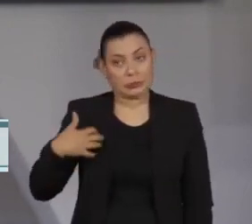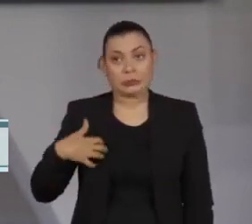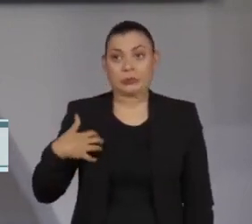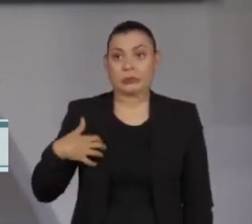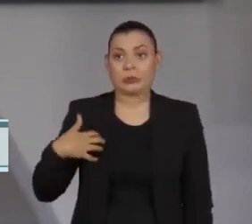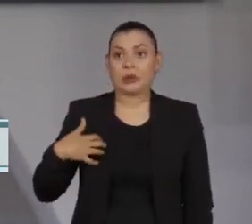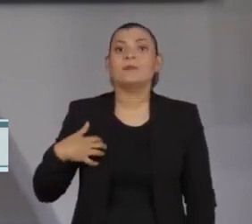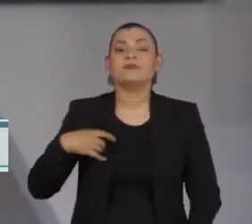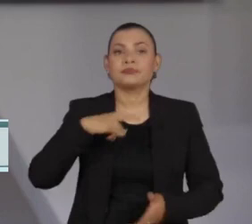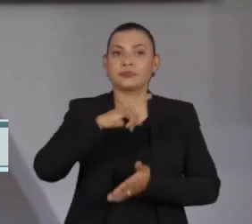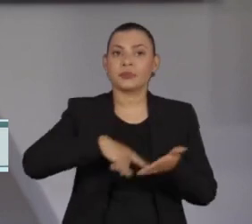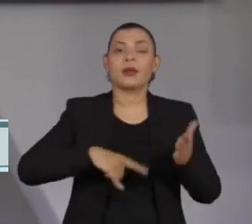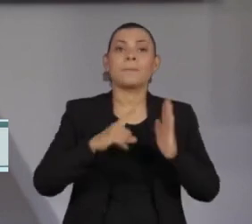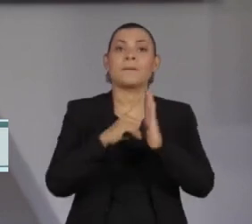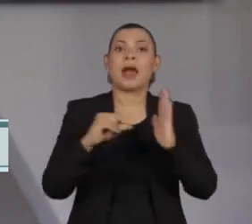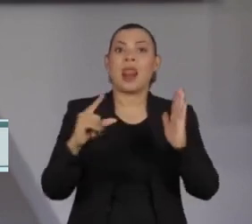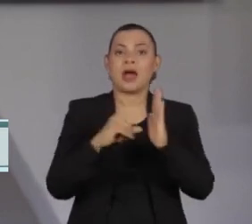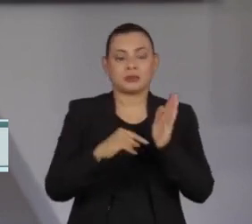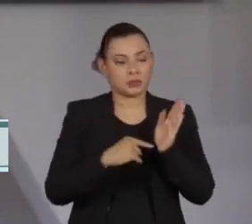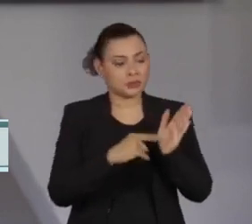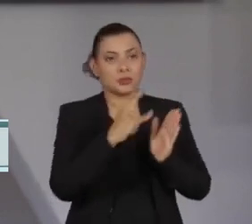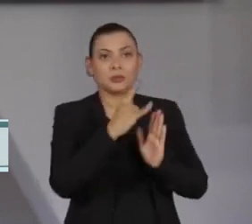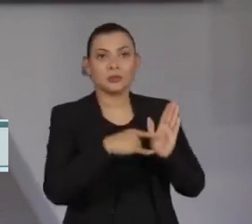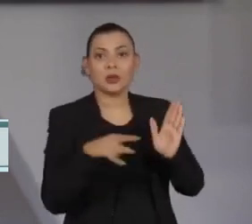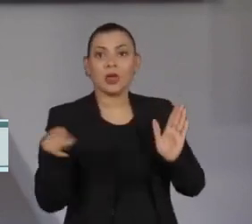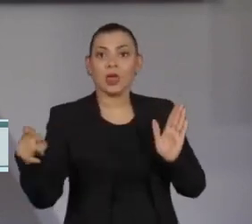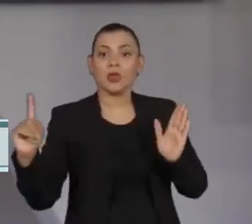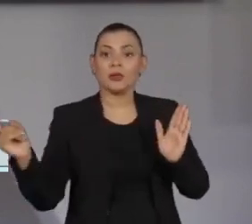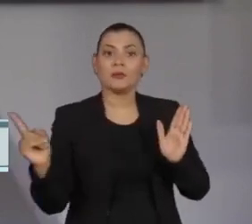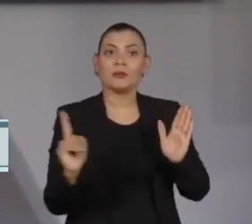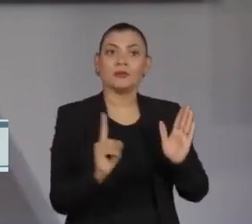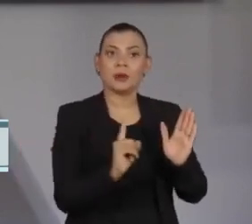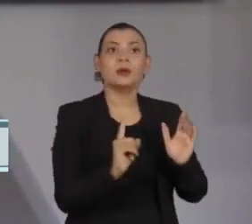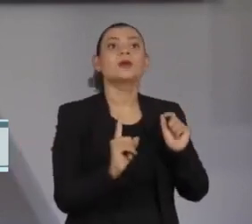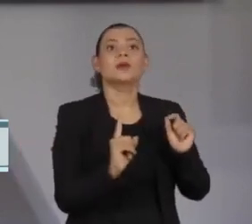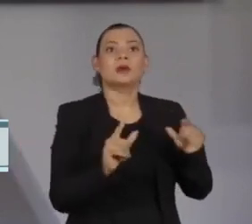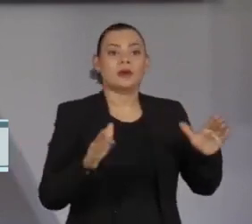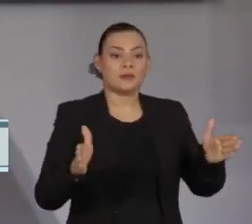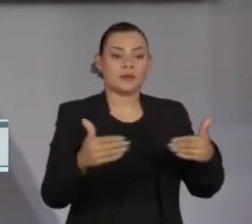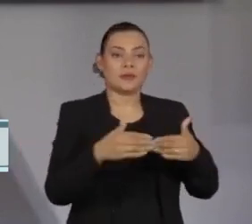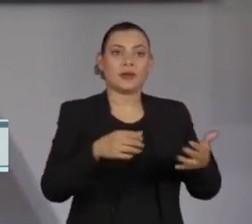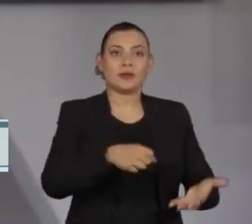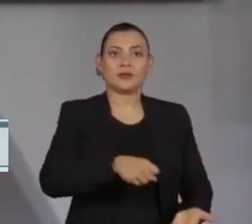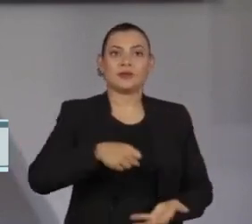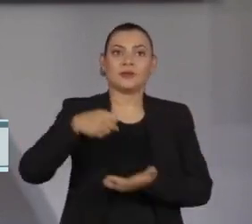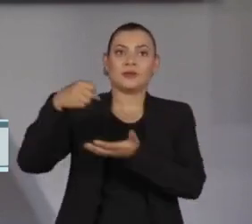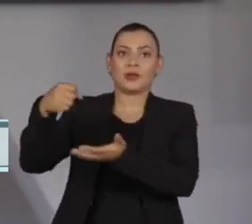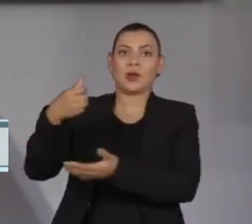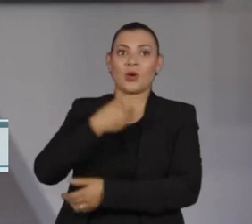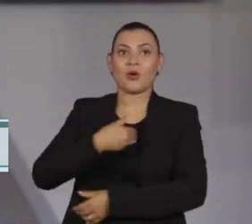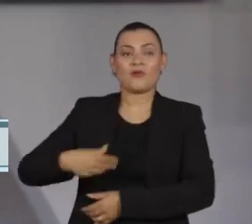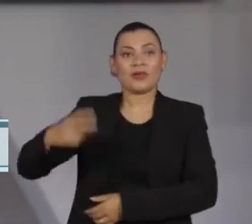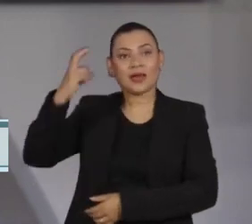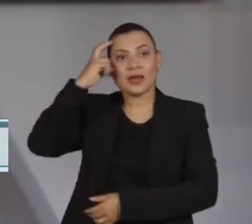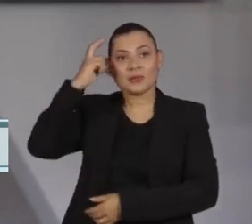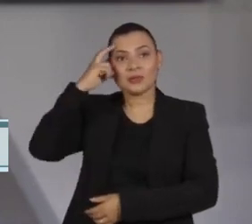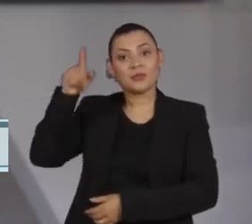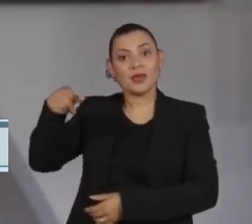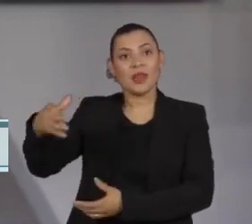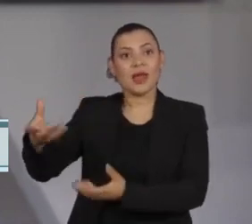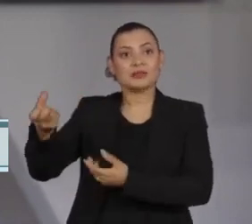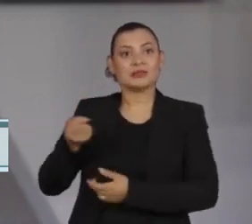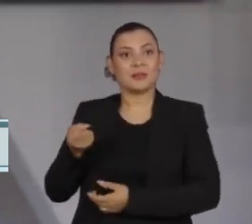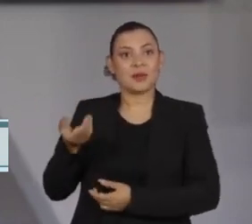Palácio da Alvorada aponta que ele recebeu pessoalmente o segundo pacote de joias enviado pelo governo da Arábia Saudita.